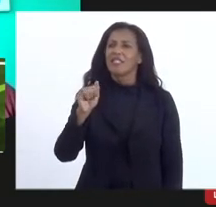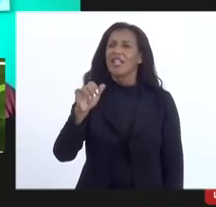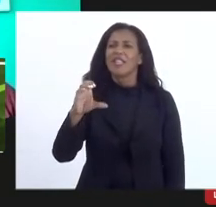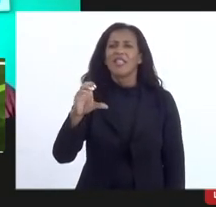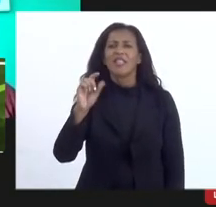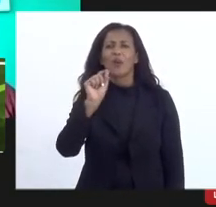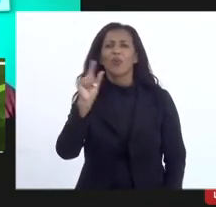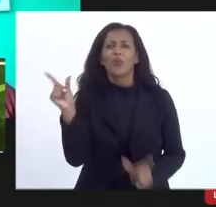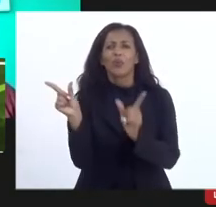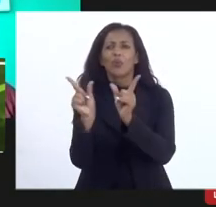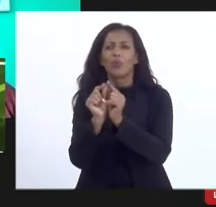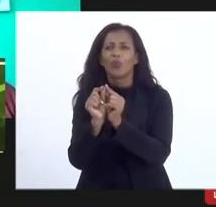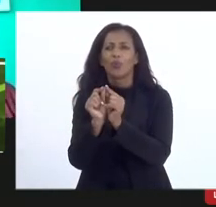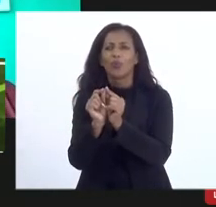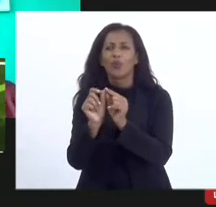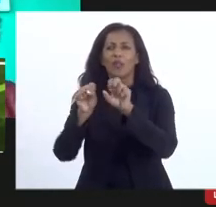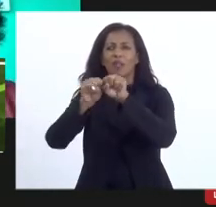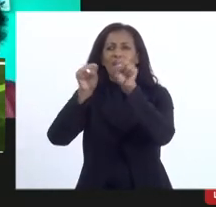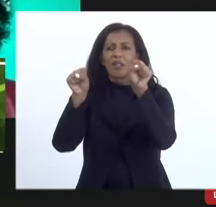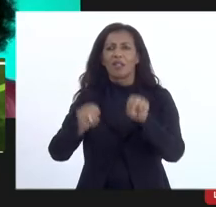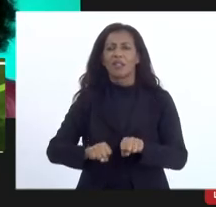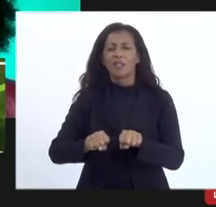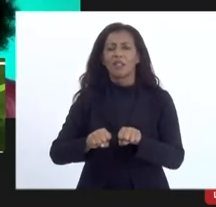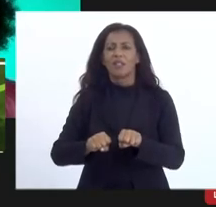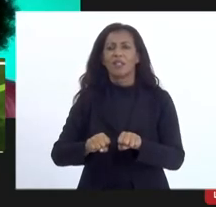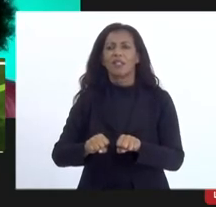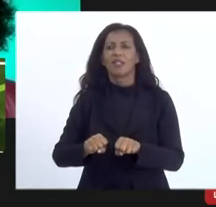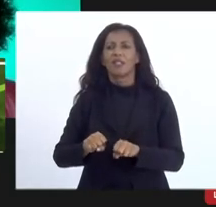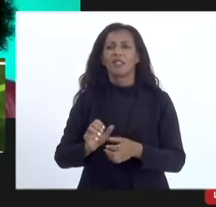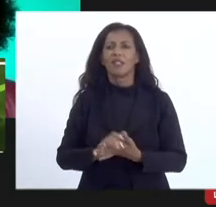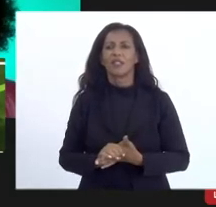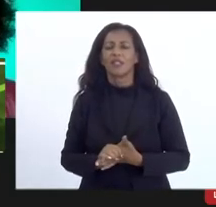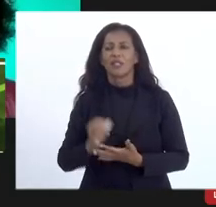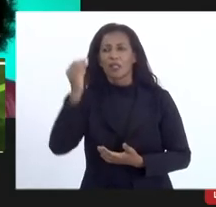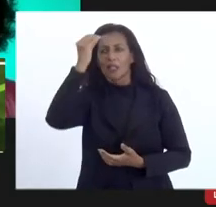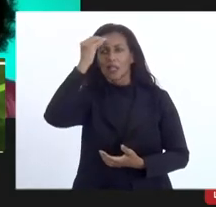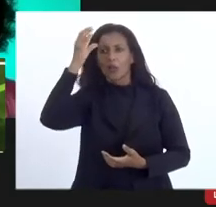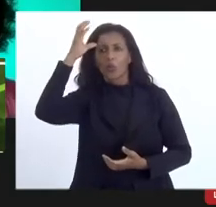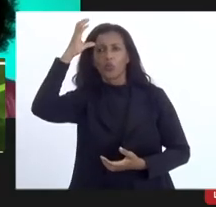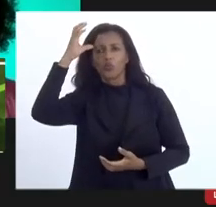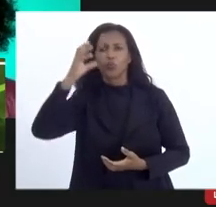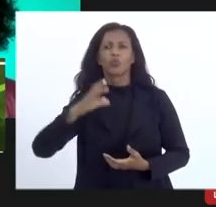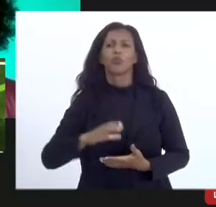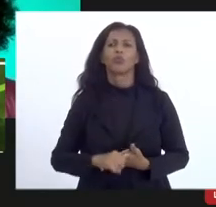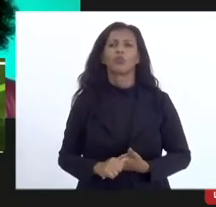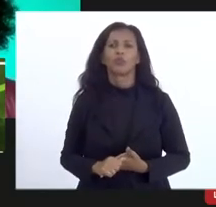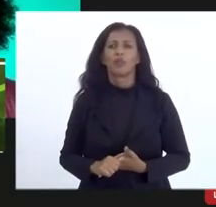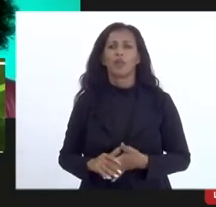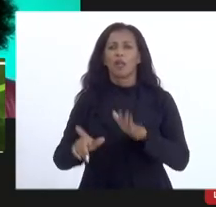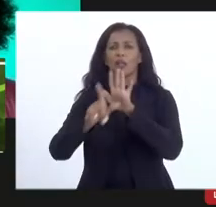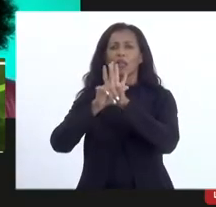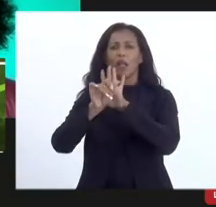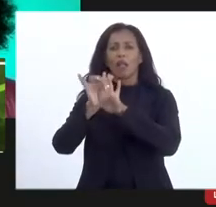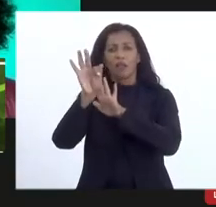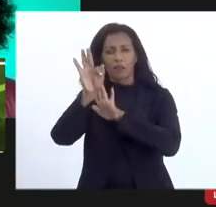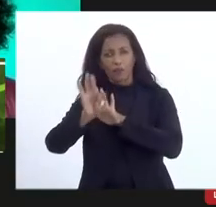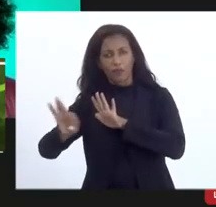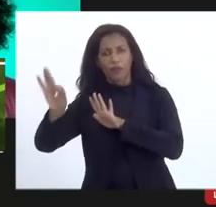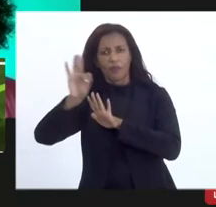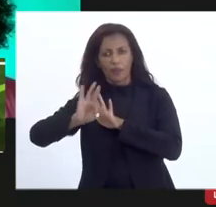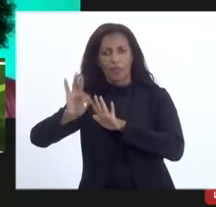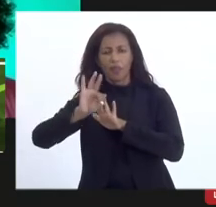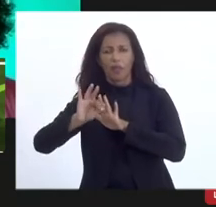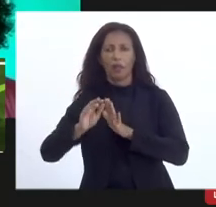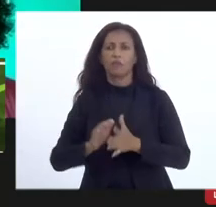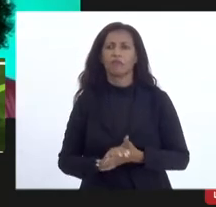de que exatamente é o sistema da cultura sistema da lei federal eles